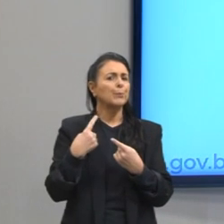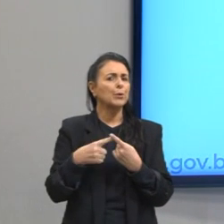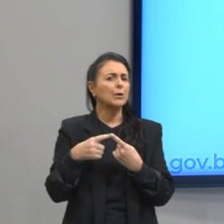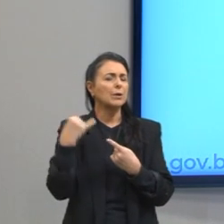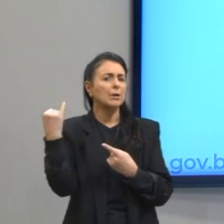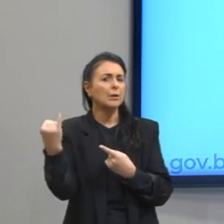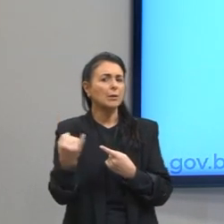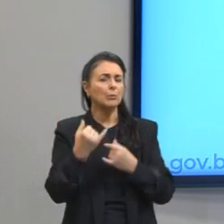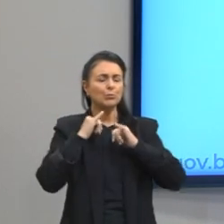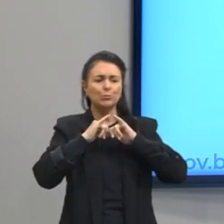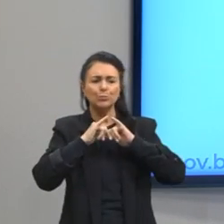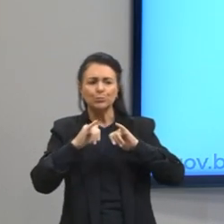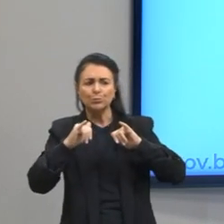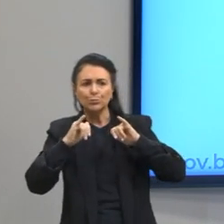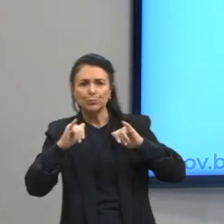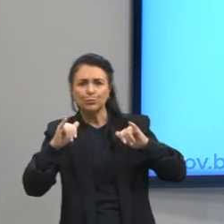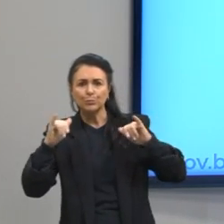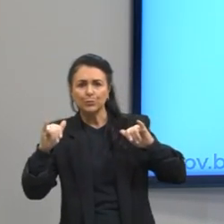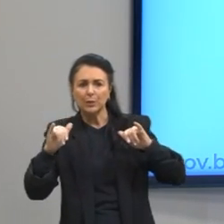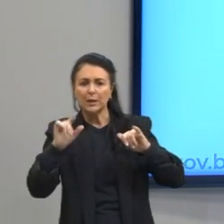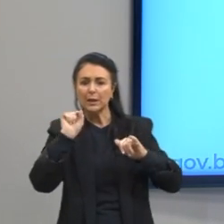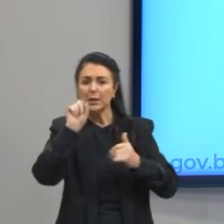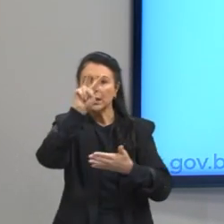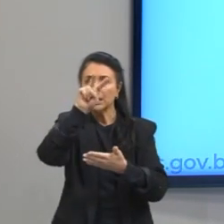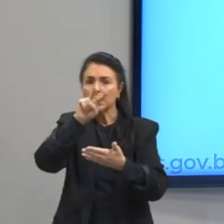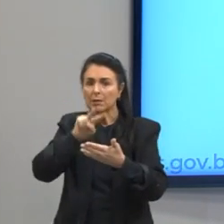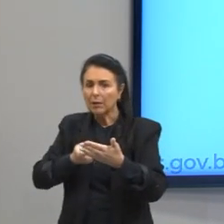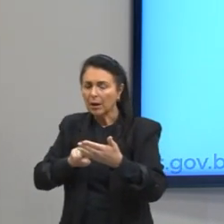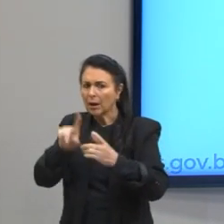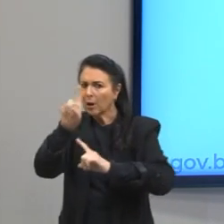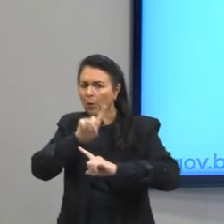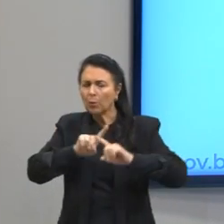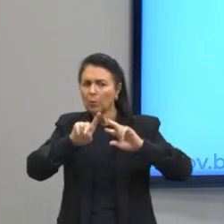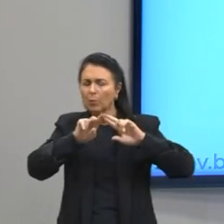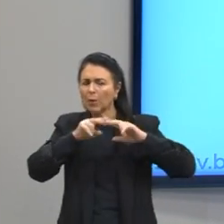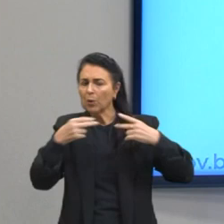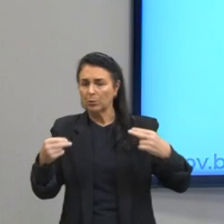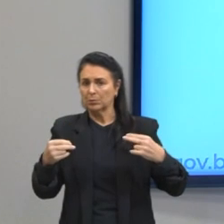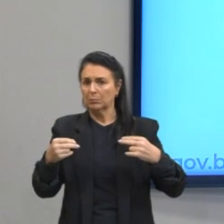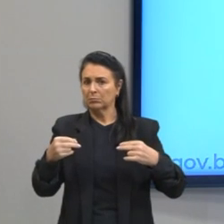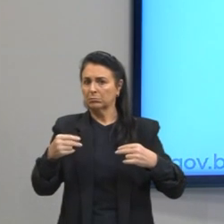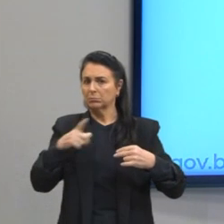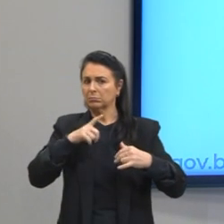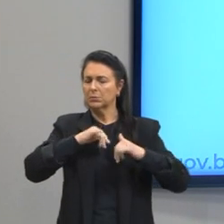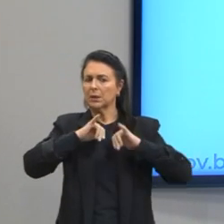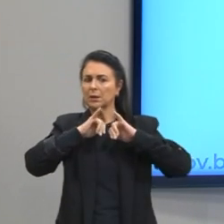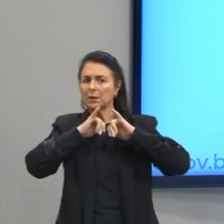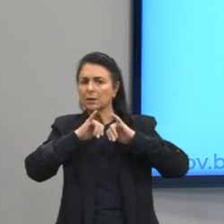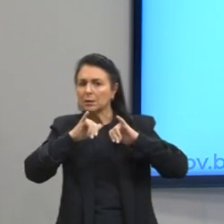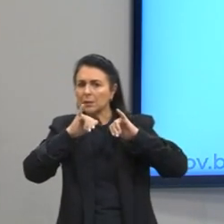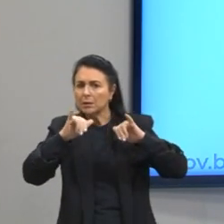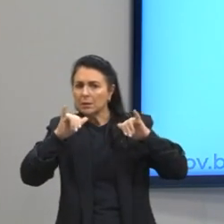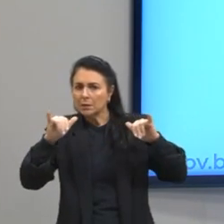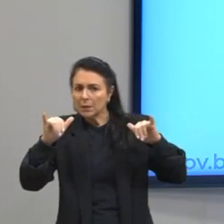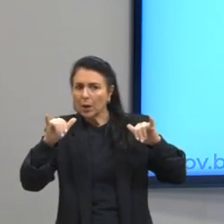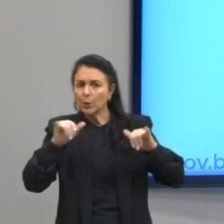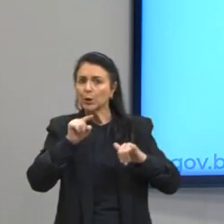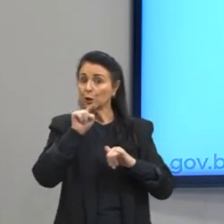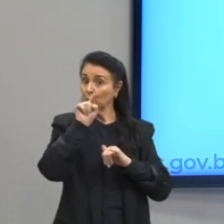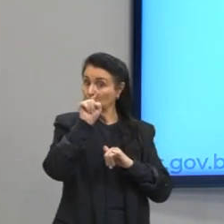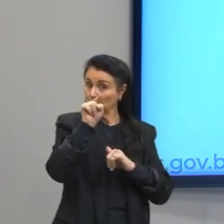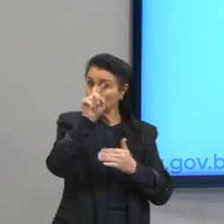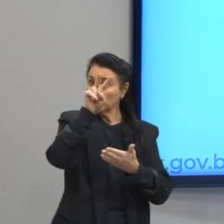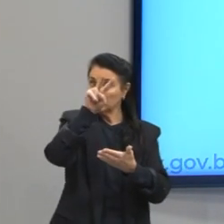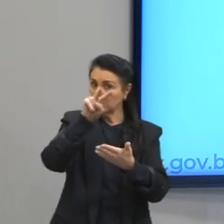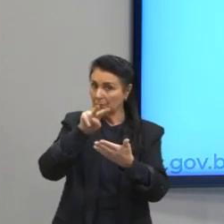leitor acerca de um procedimento. Fornece uma informação que condiciona a conduta do leitor